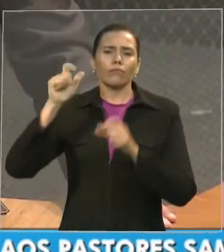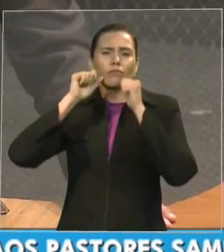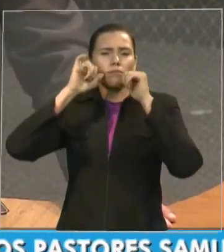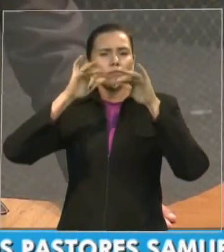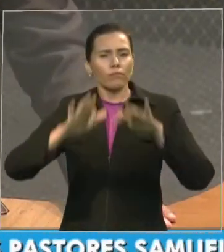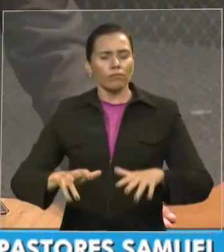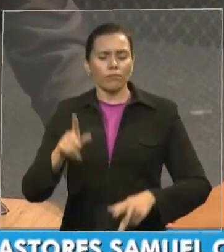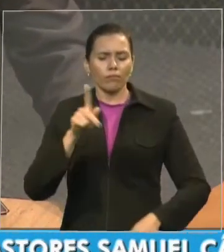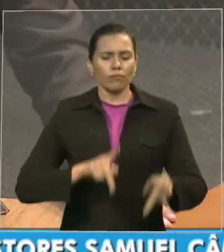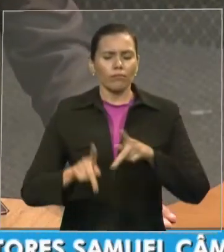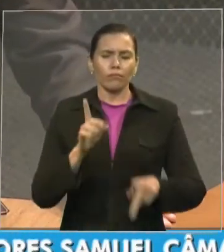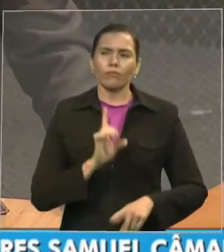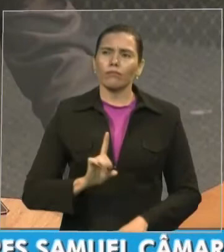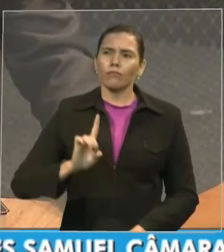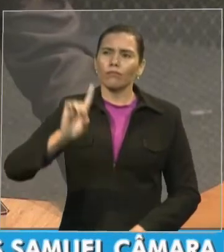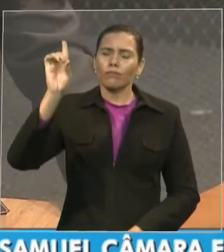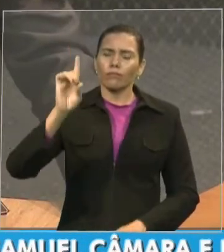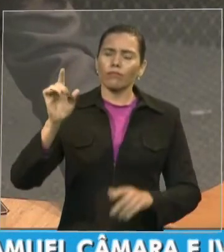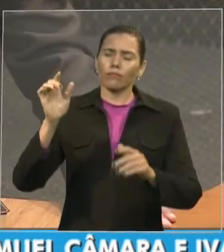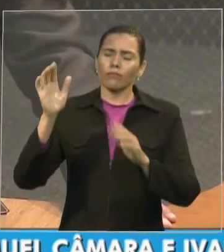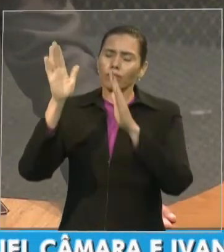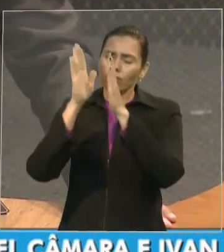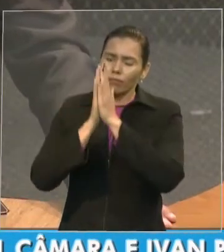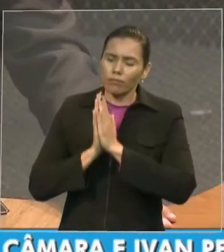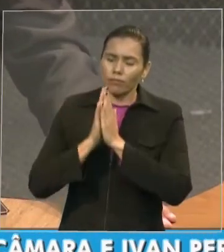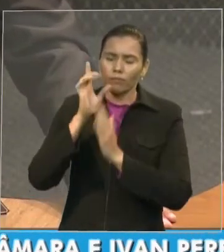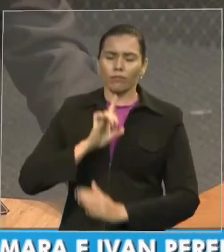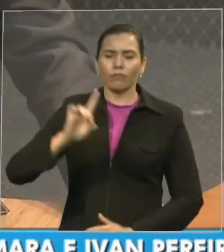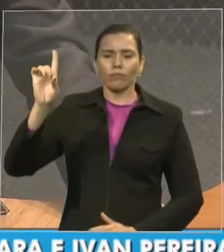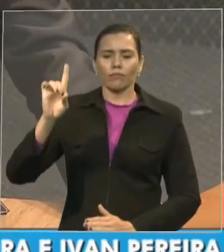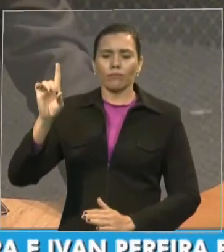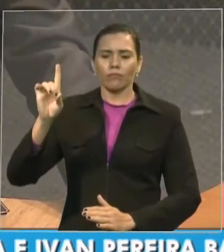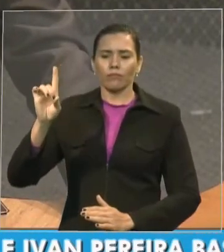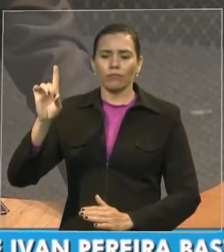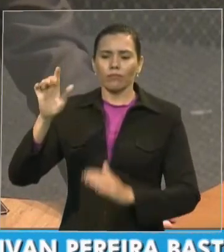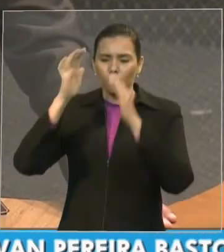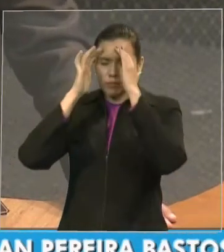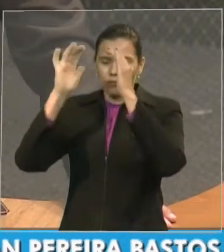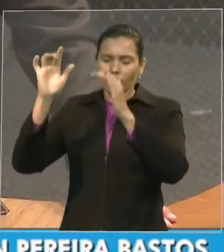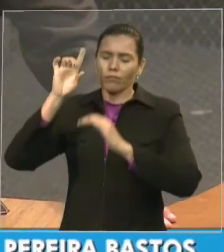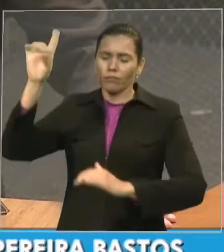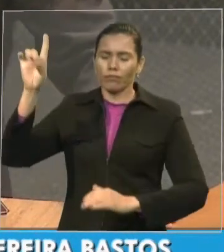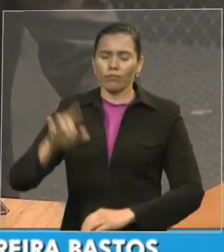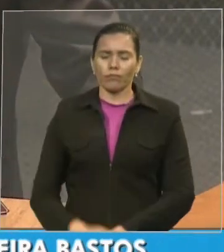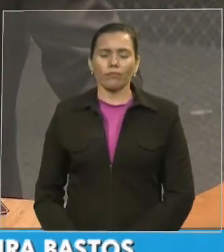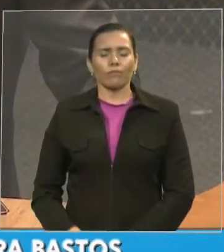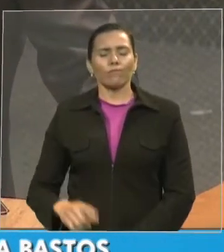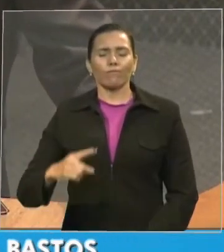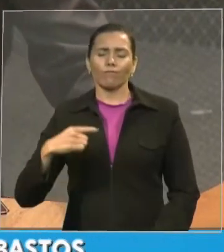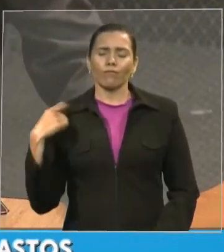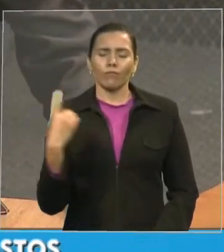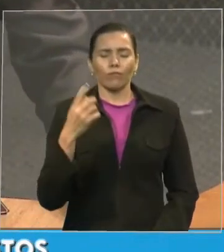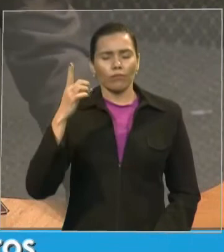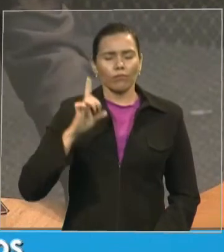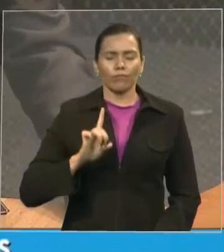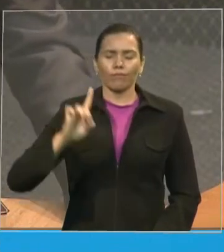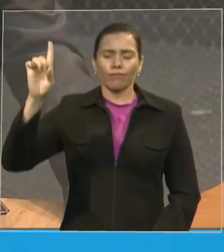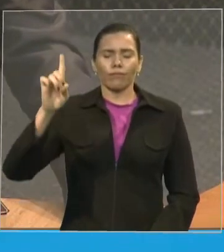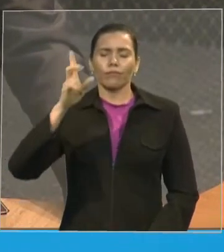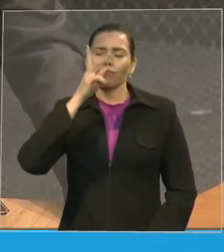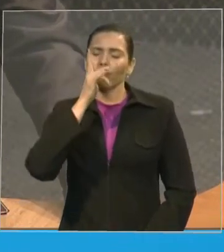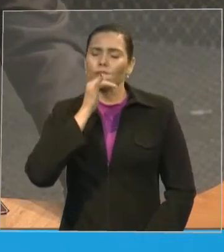esperança imorredora da vida eterna nosso Deus nosso Pai ainda